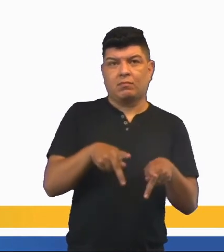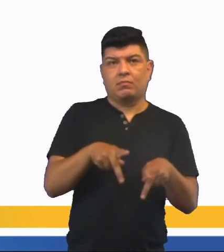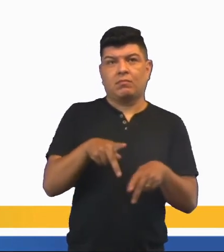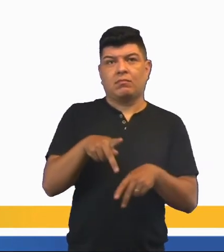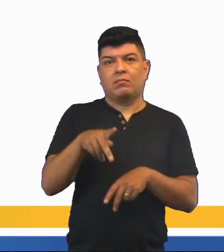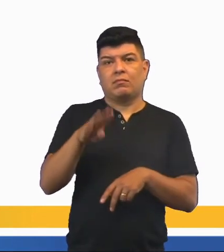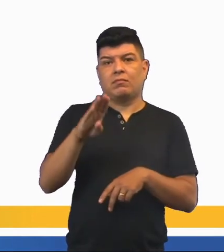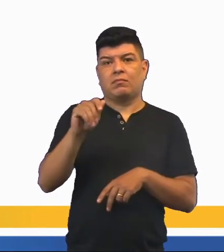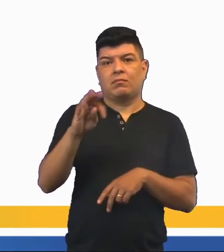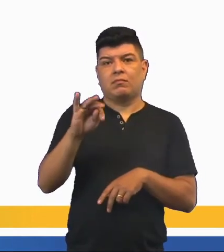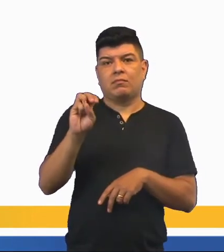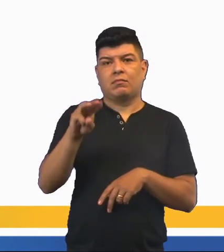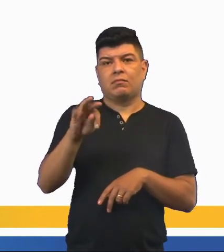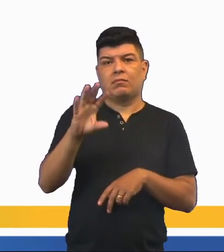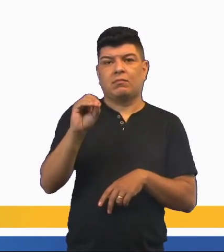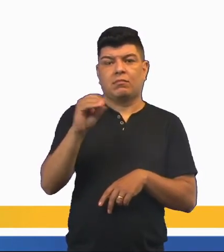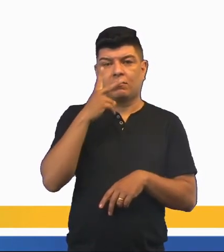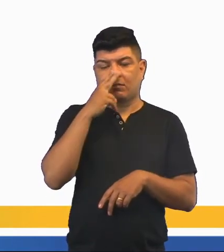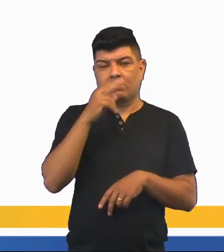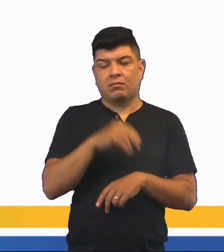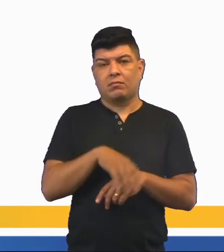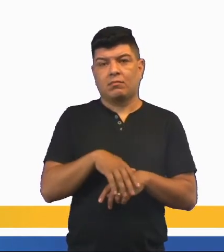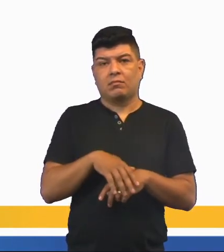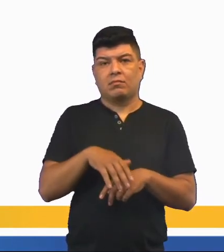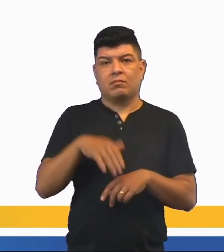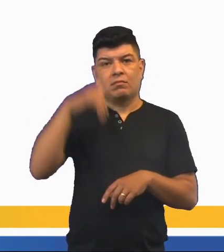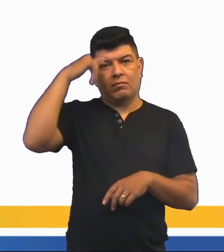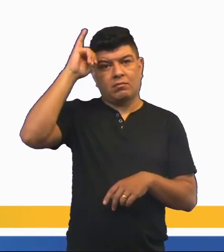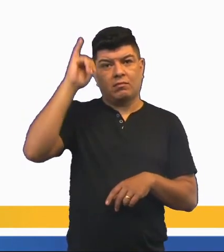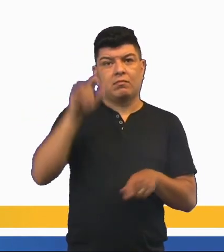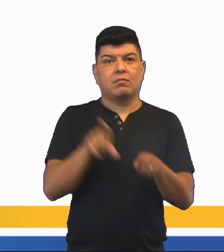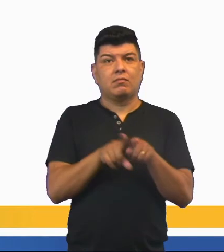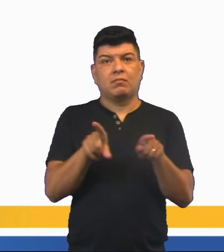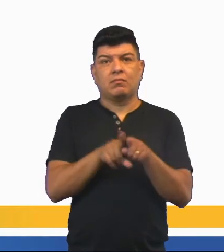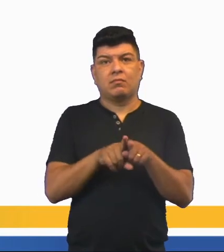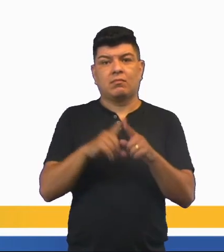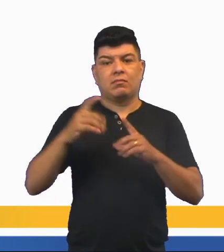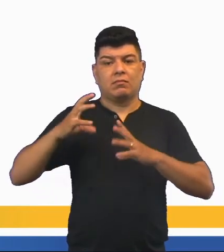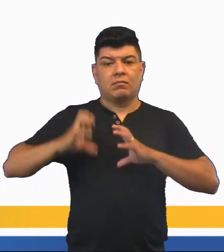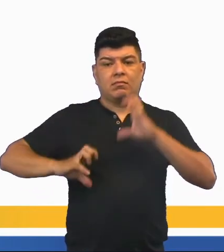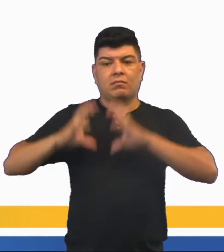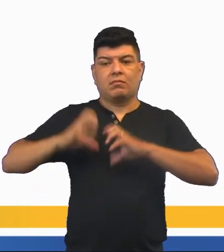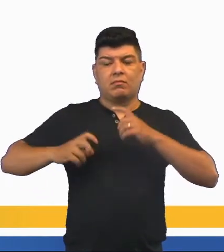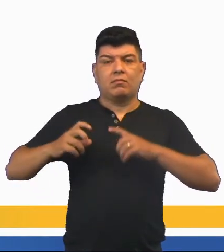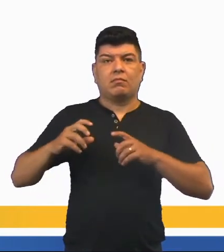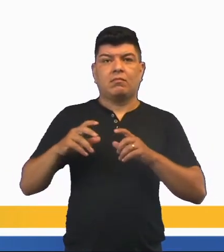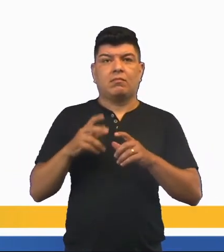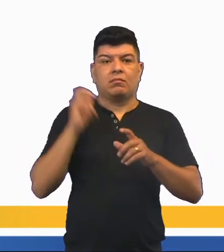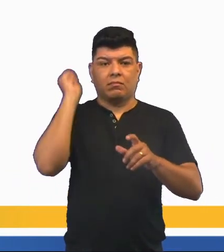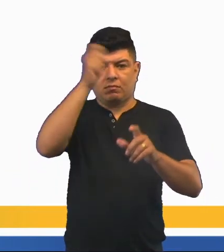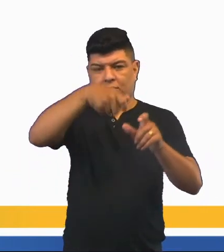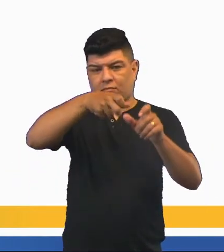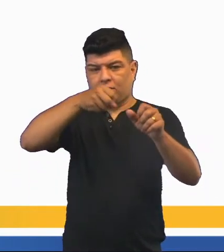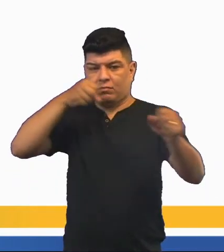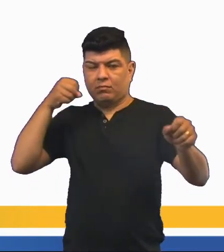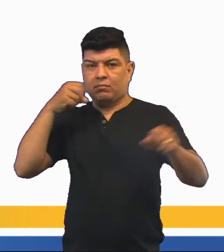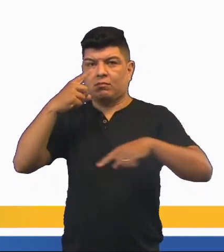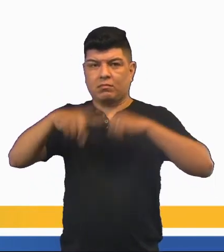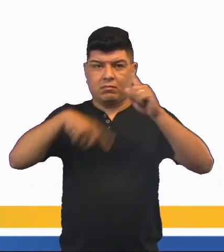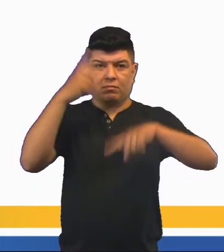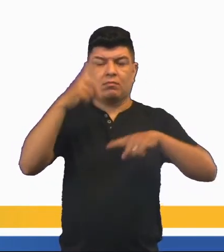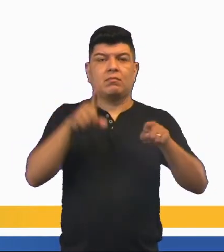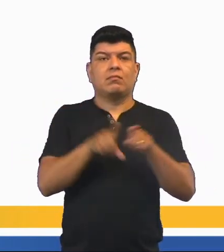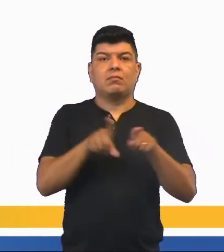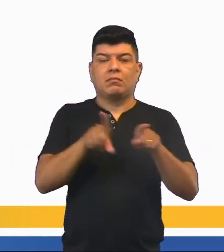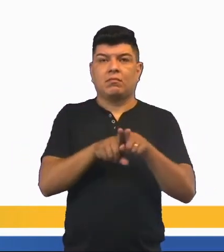abatimento de um bisão, a guerra entre eles, as caçadas bem-sucedidas.